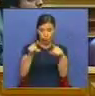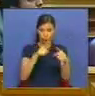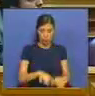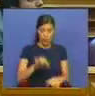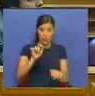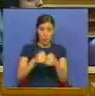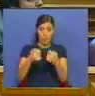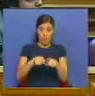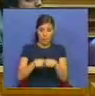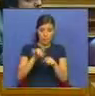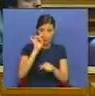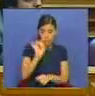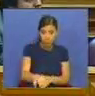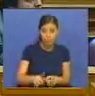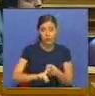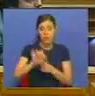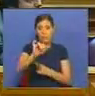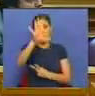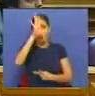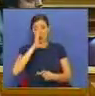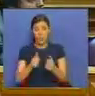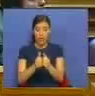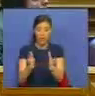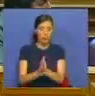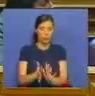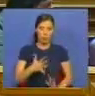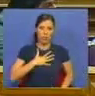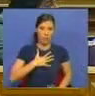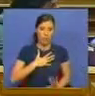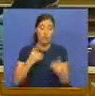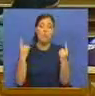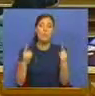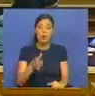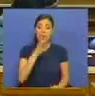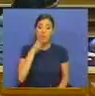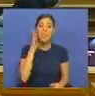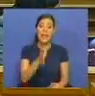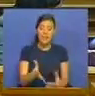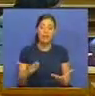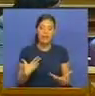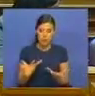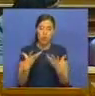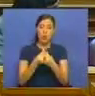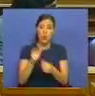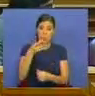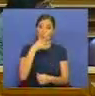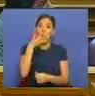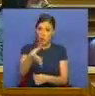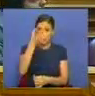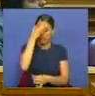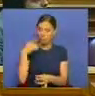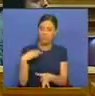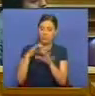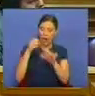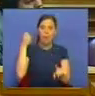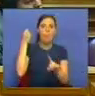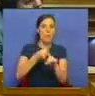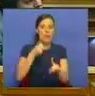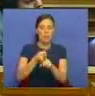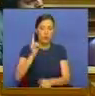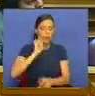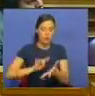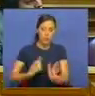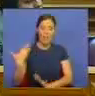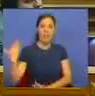do seu partido político, do seu Governo e de tudo isso. Queremos, sobretudo, sublinhar que estamos consigo no que disse e numa luta fundamental